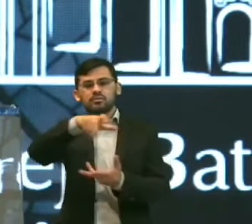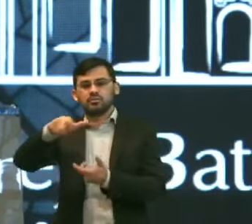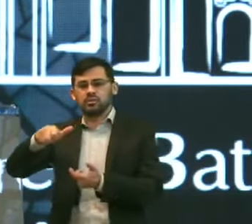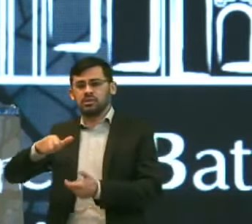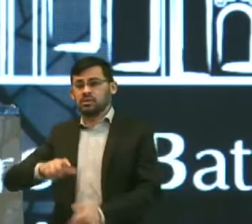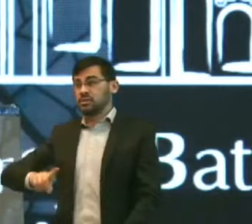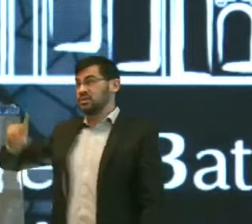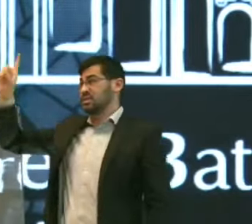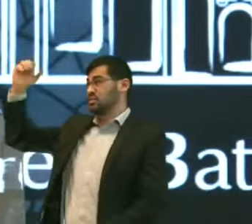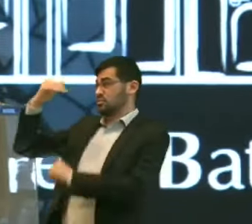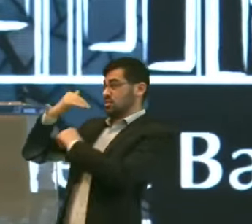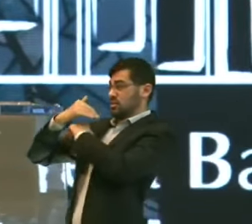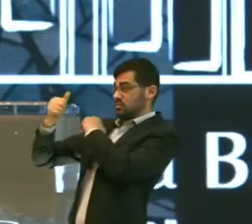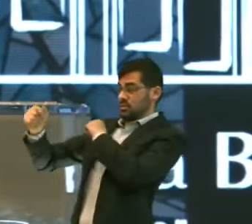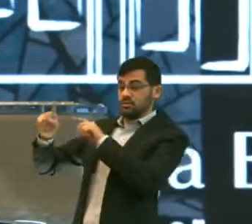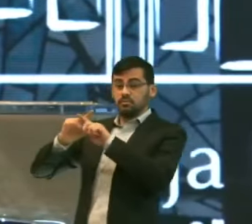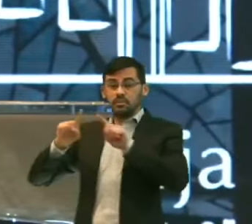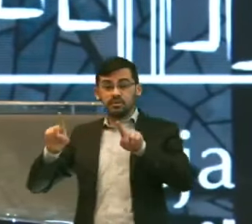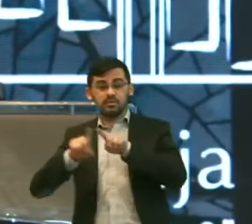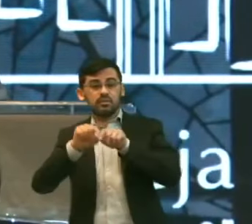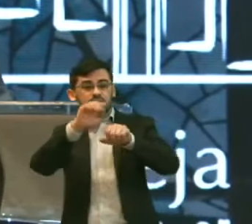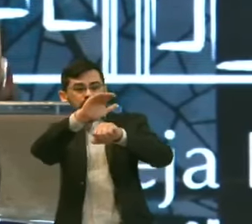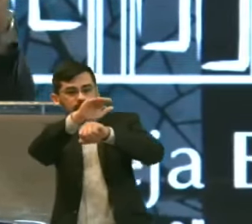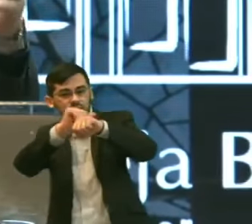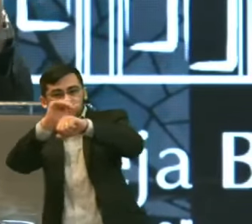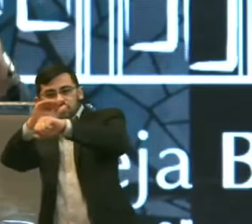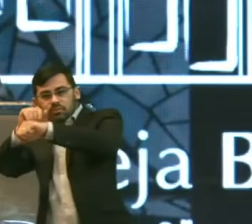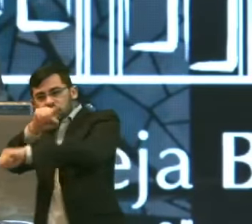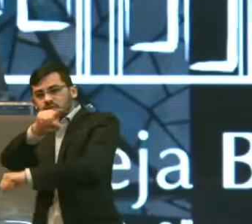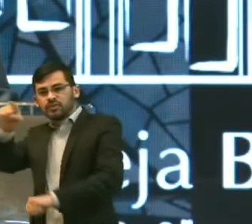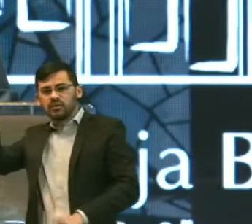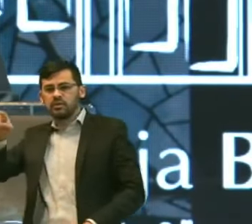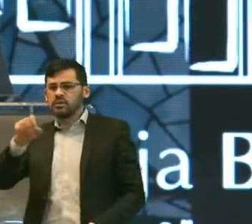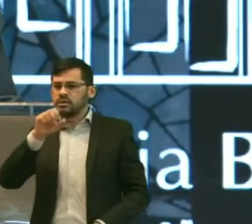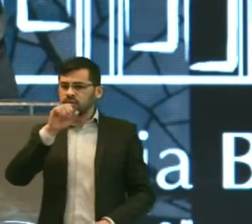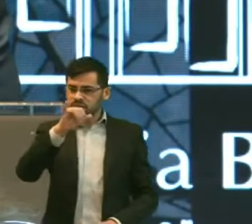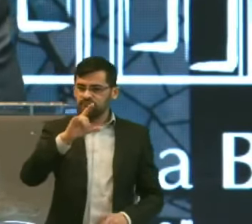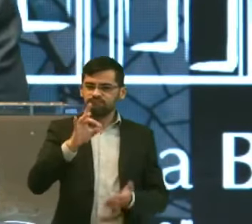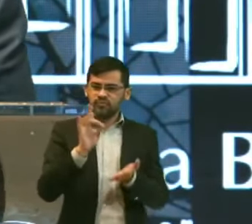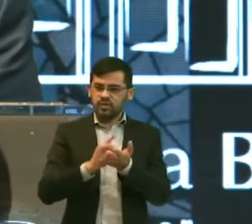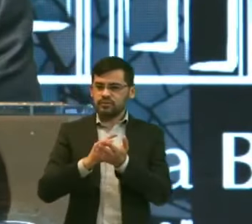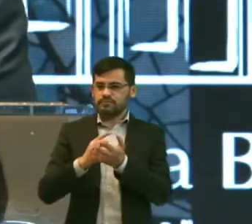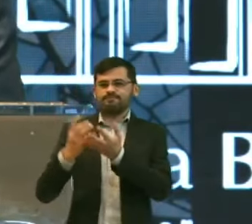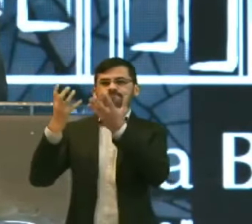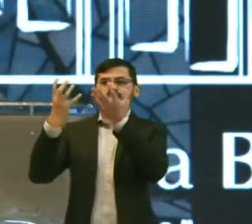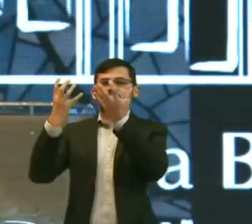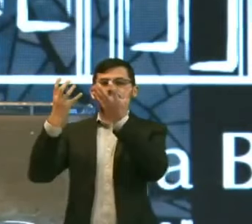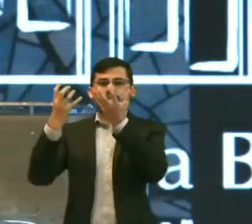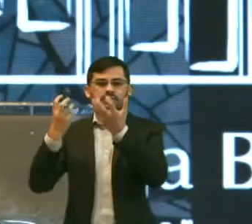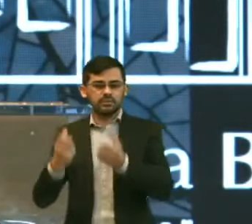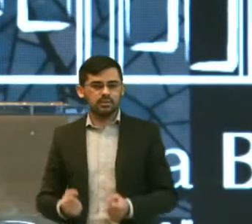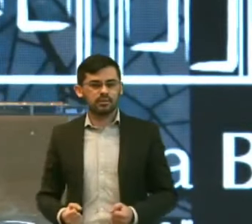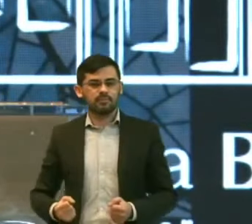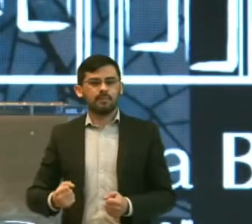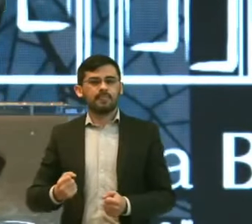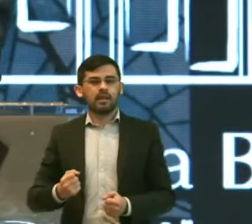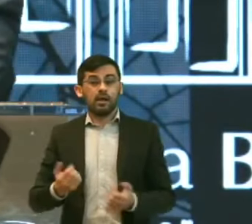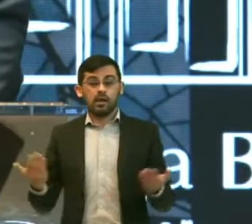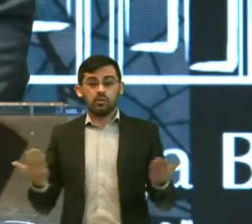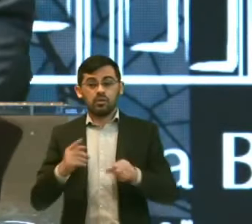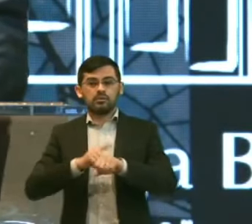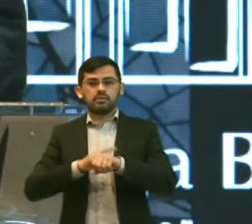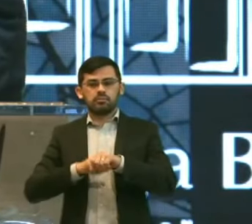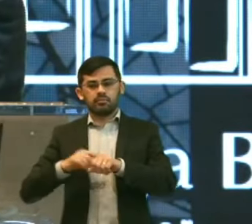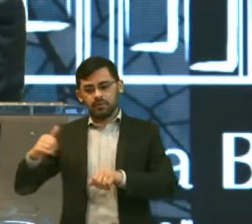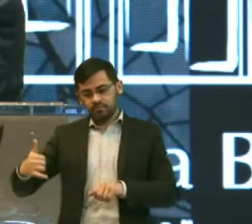convocando E convocando você Se você Faz parte Desse exército Que Deus Está levantando Então você vai Pegar